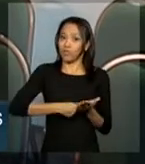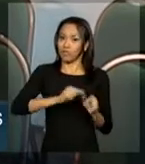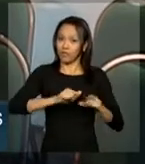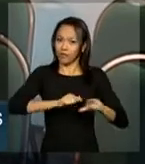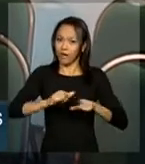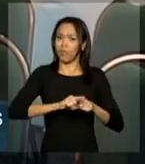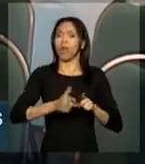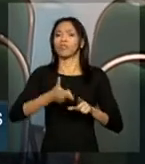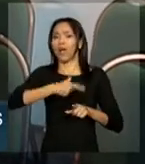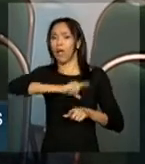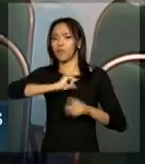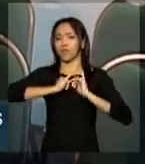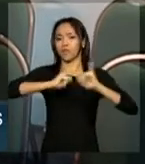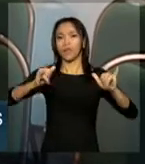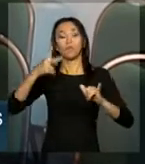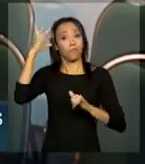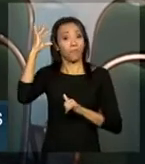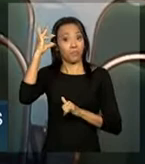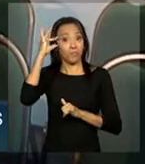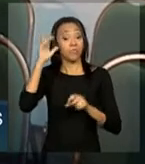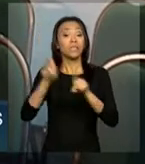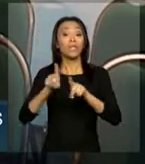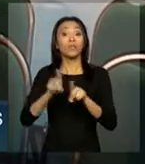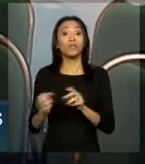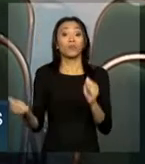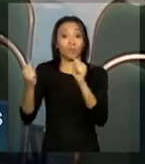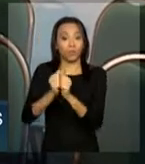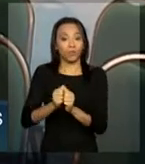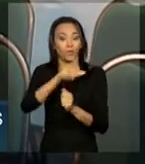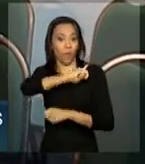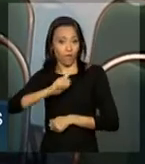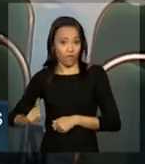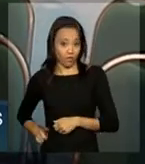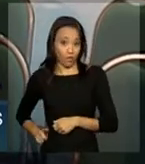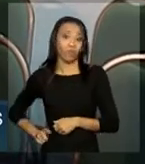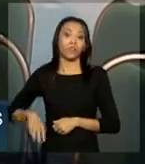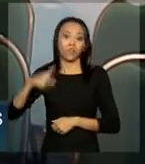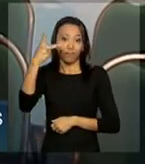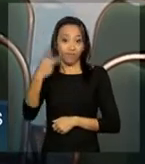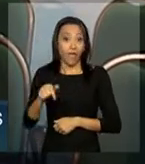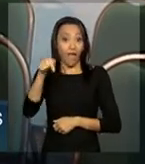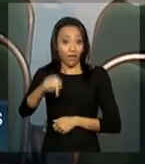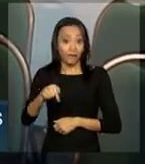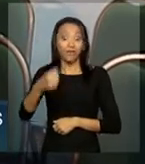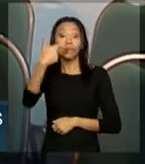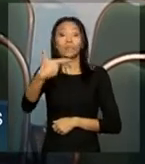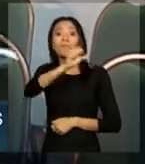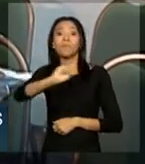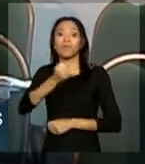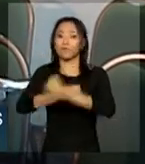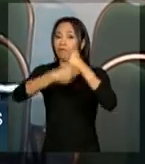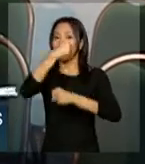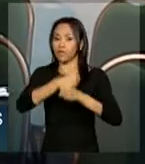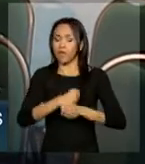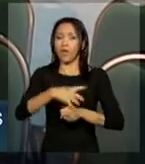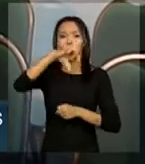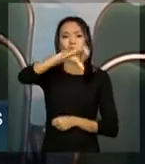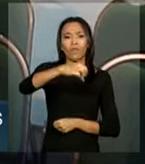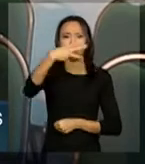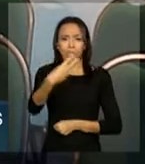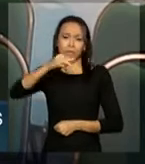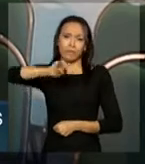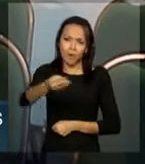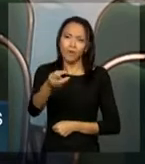Rousseff e os governadores em Brasília, no segundo semestre do ano passado. Considerando os 93 bilhões de reais